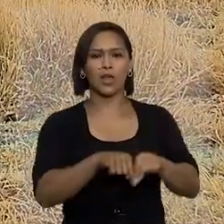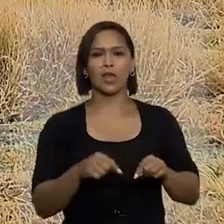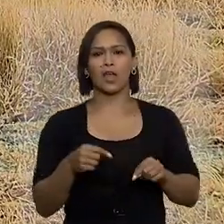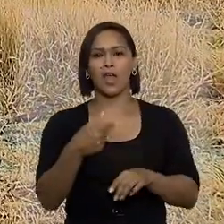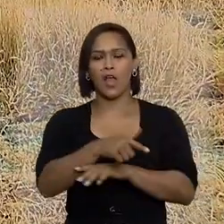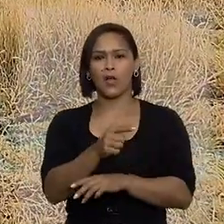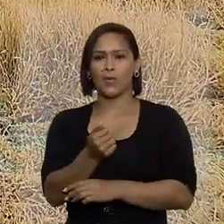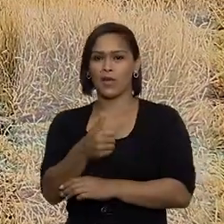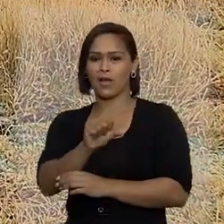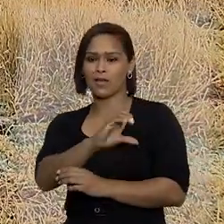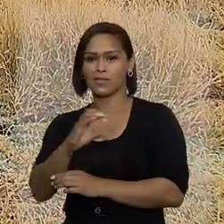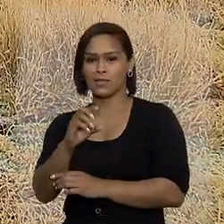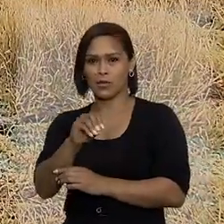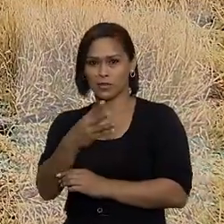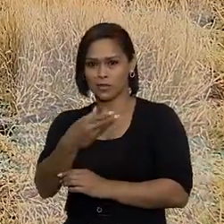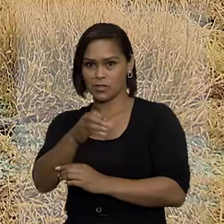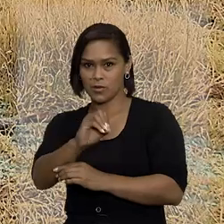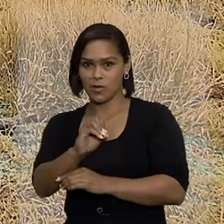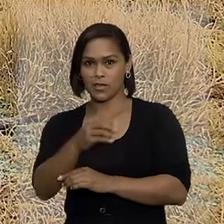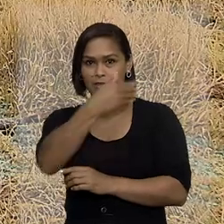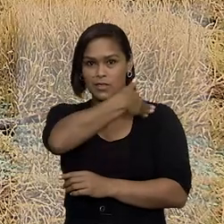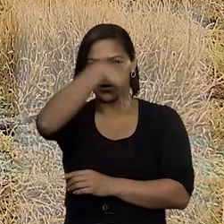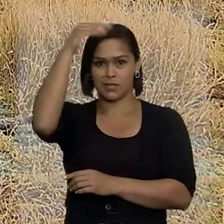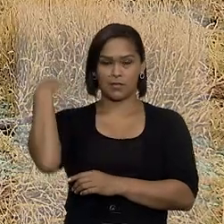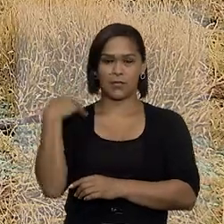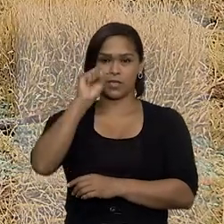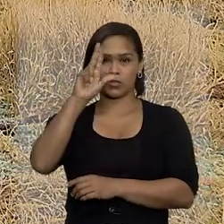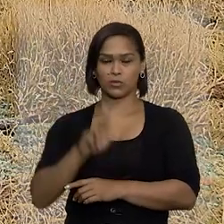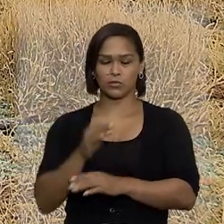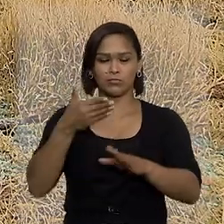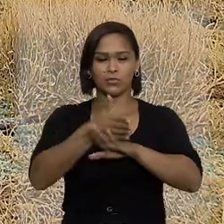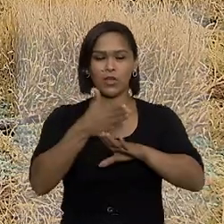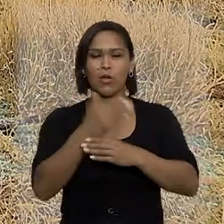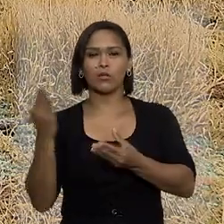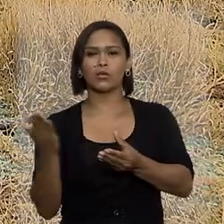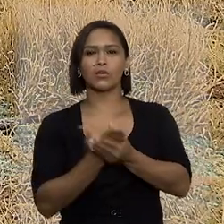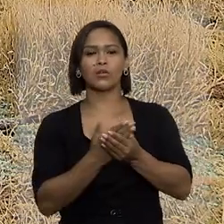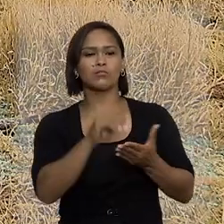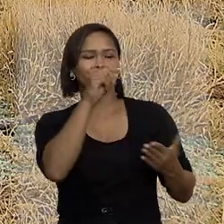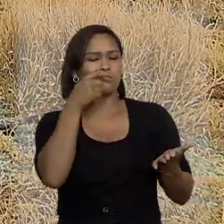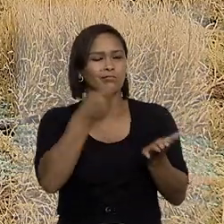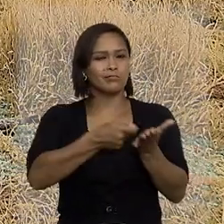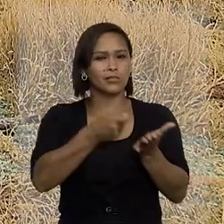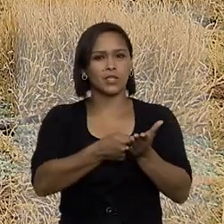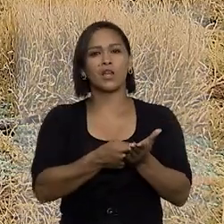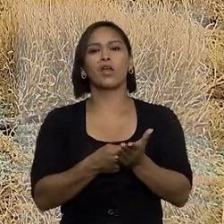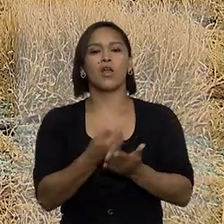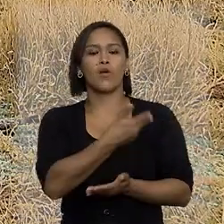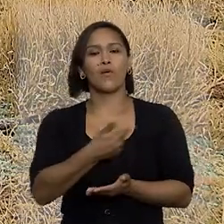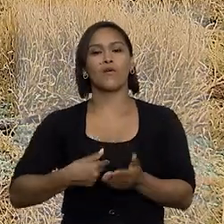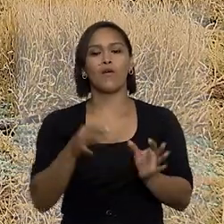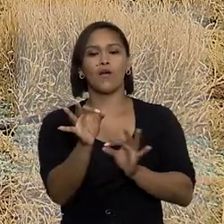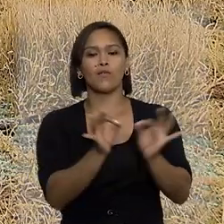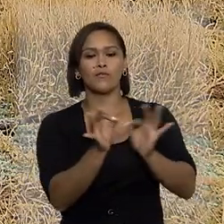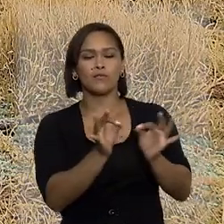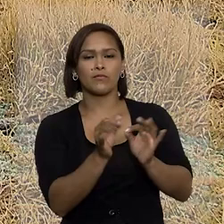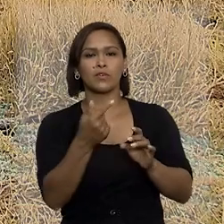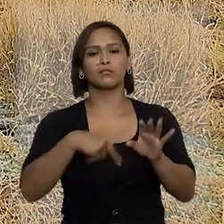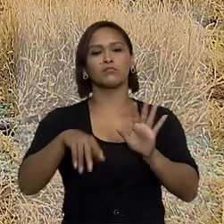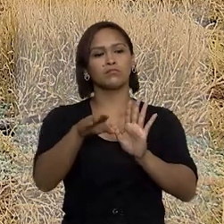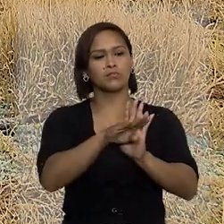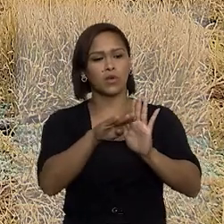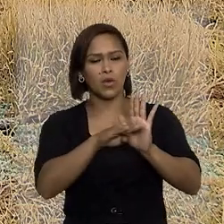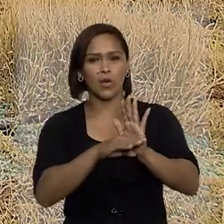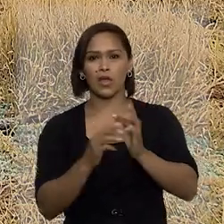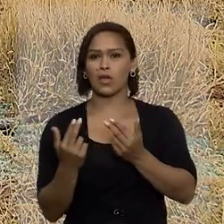AC-404, na Santa Maria Sul, entrou com a ação para obrigar o governo do DF a regularizar a área da mesma forma